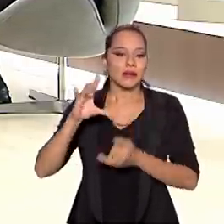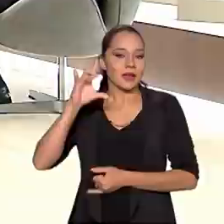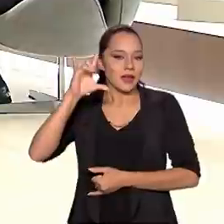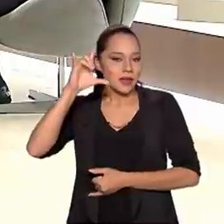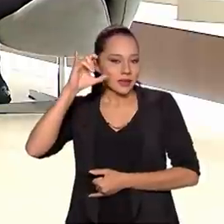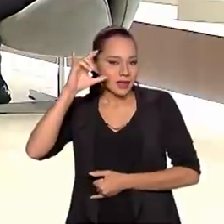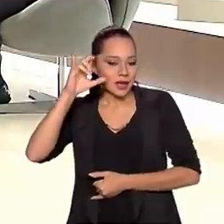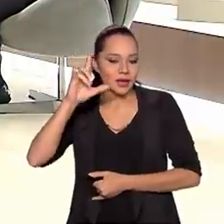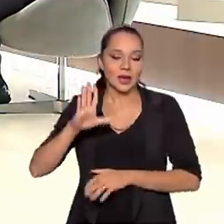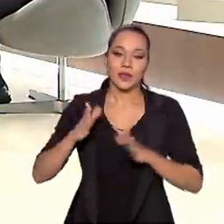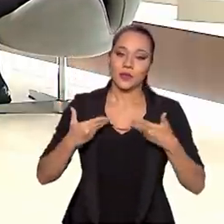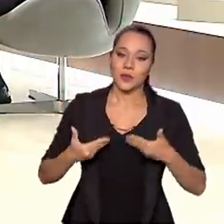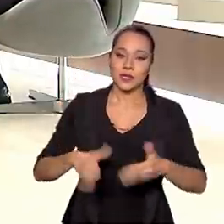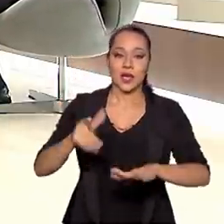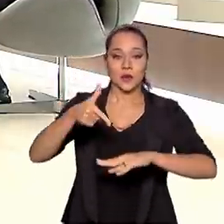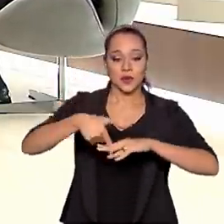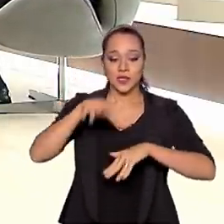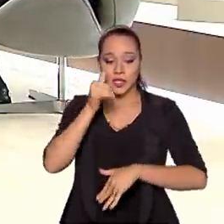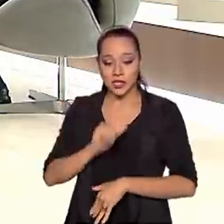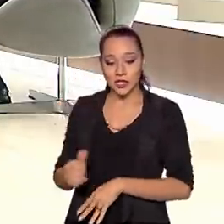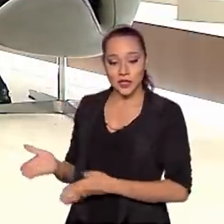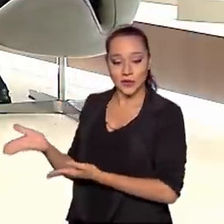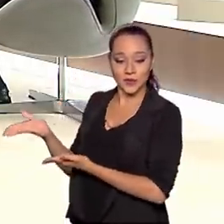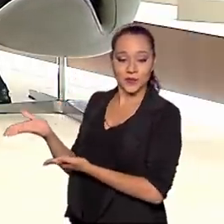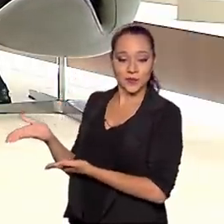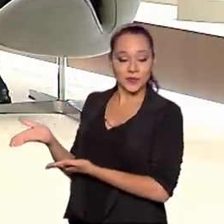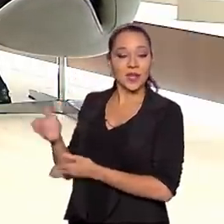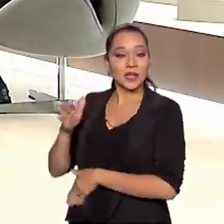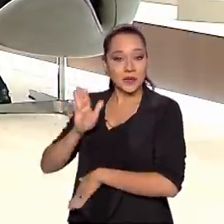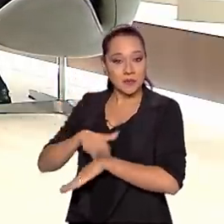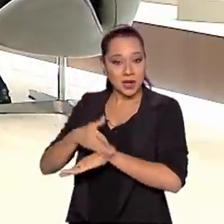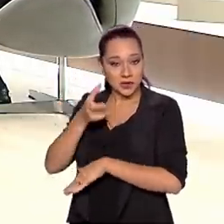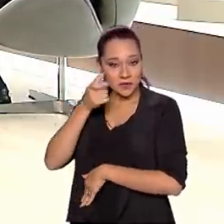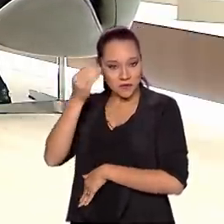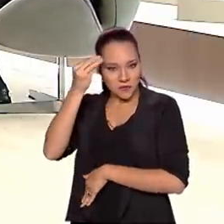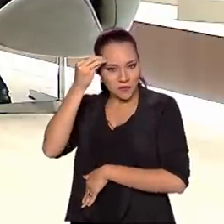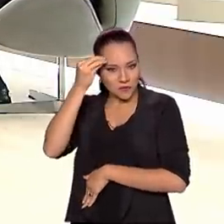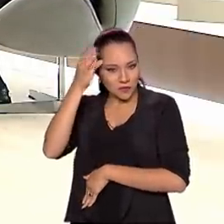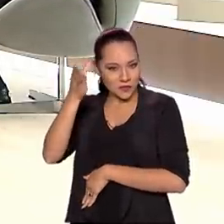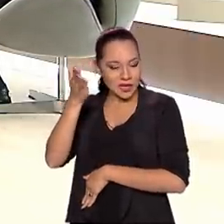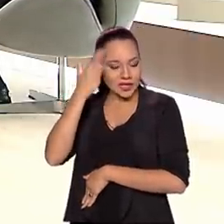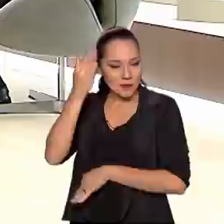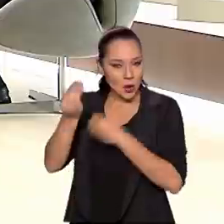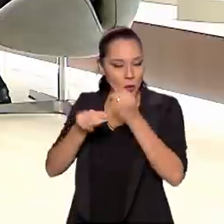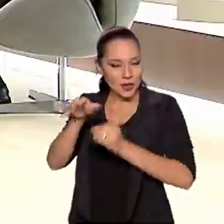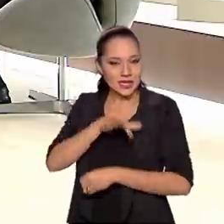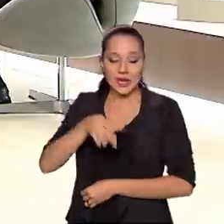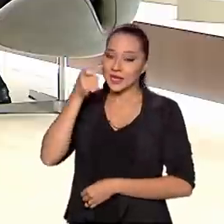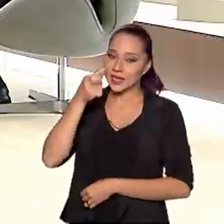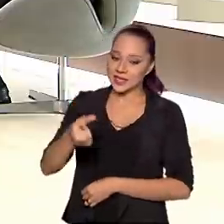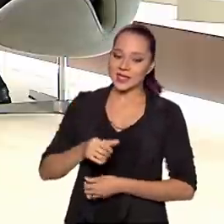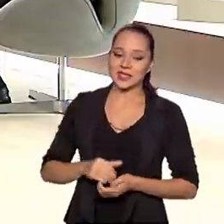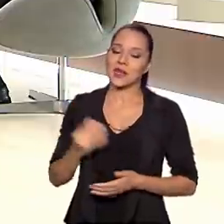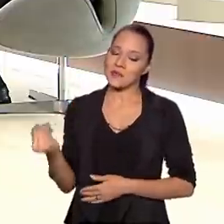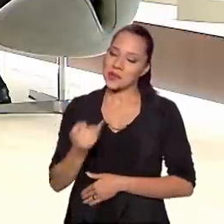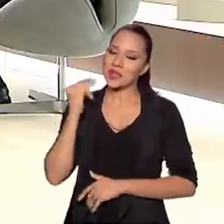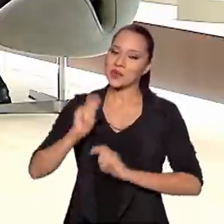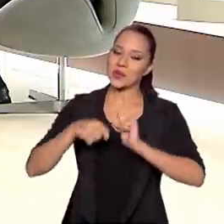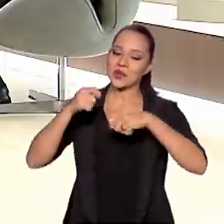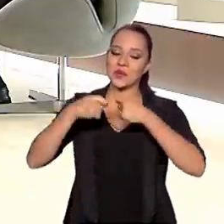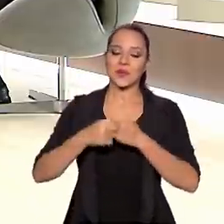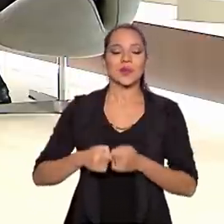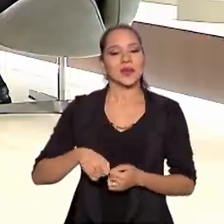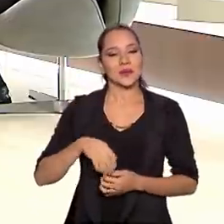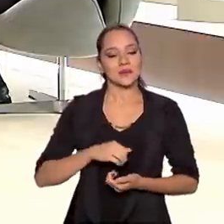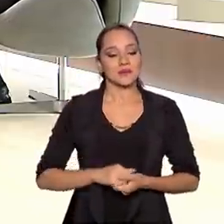aqui da Ministério Minas e Energia, para quem quiser mais informação poder acessar Saber um pouquinho mais dessa área tão interessante, né? Tão importante para economia, Para